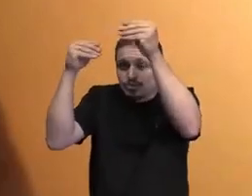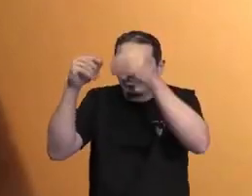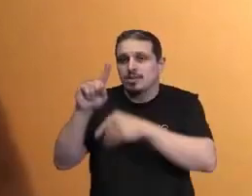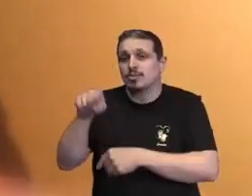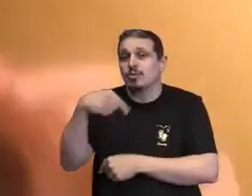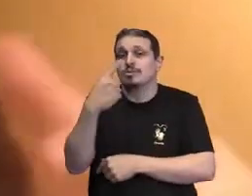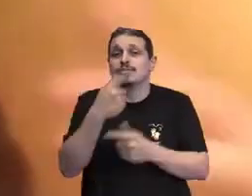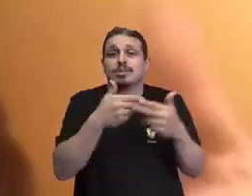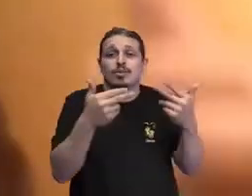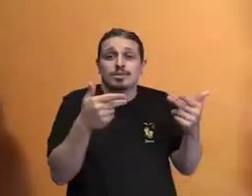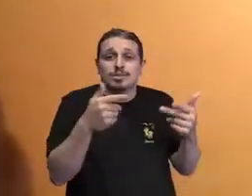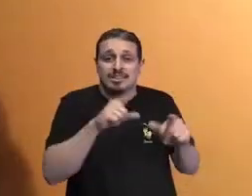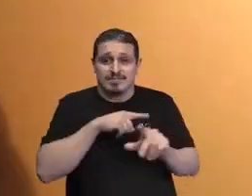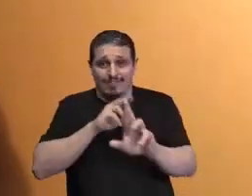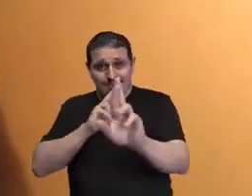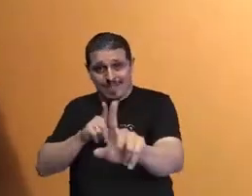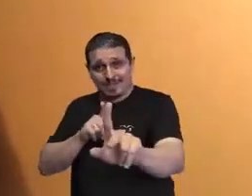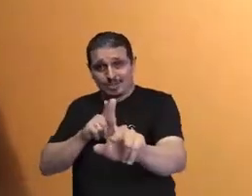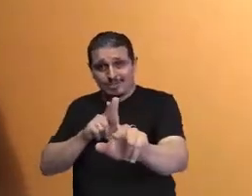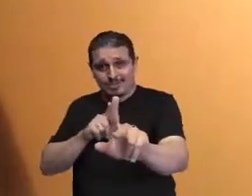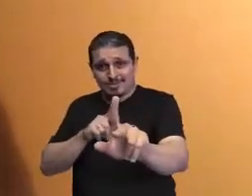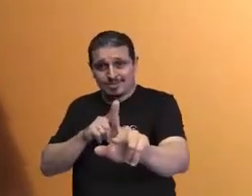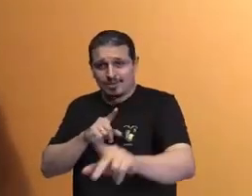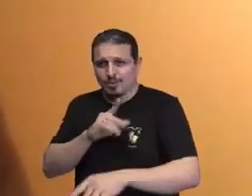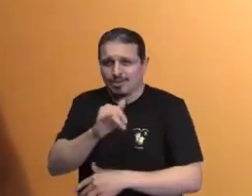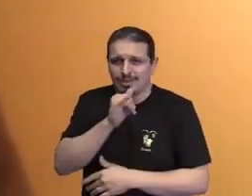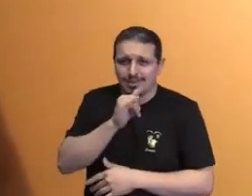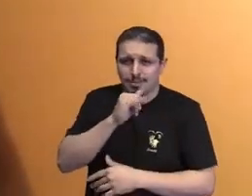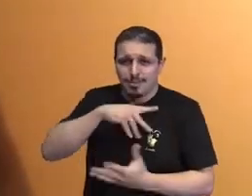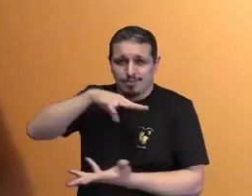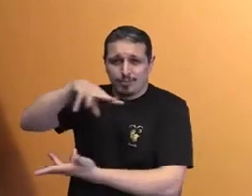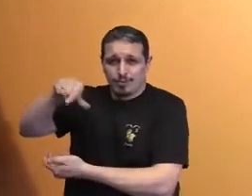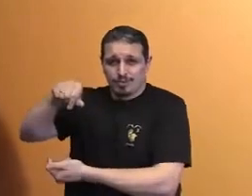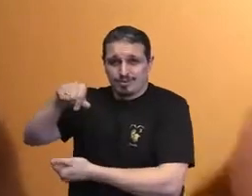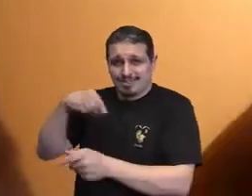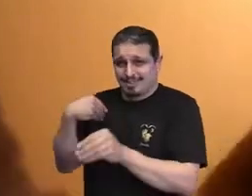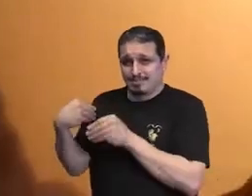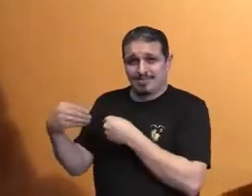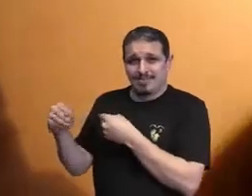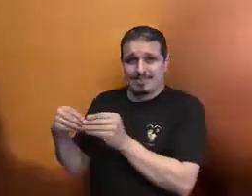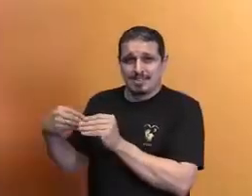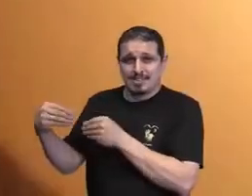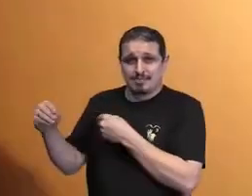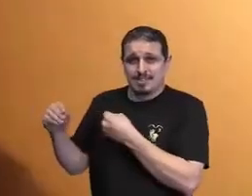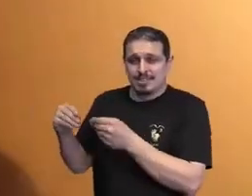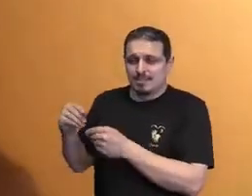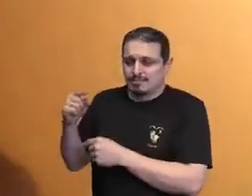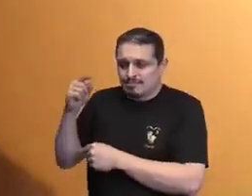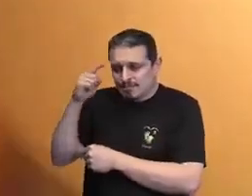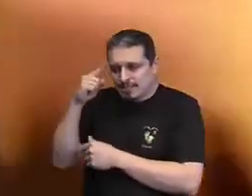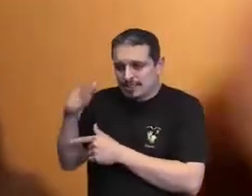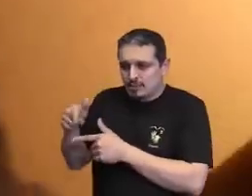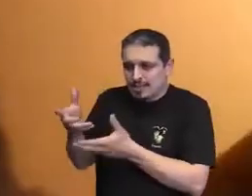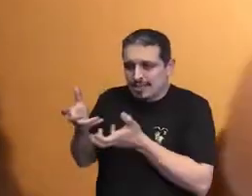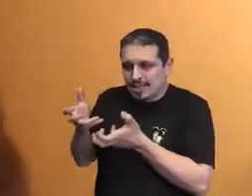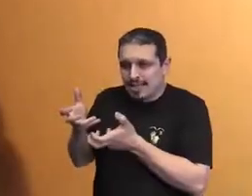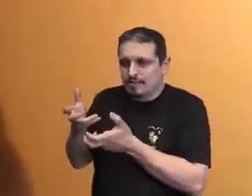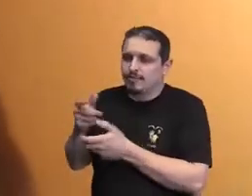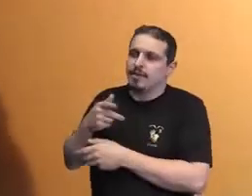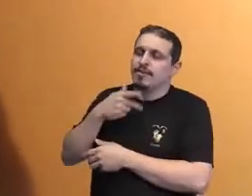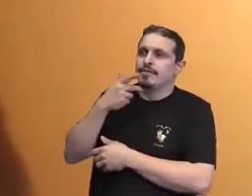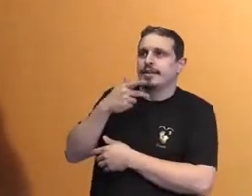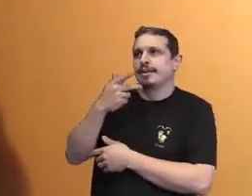flexível é aquela que muda o que tem que ser mudado quando isso se apresenta. Uma pessoa volúvel é aquela que o vento bate, ela vai para cá,